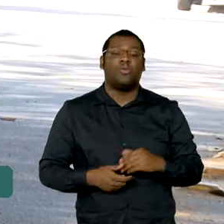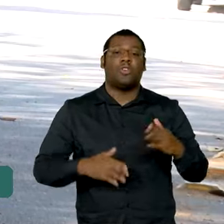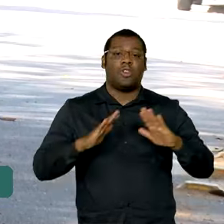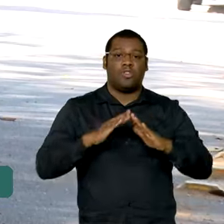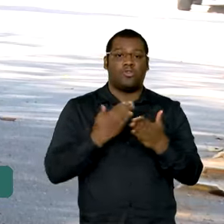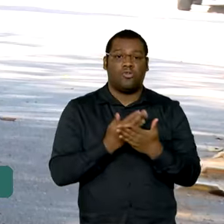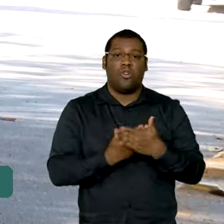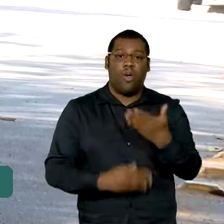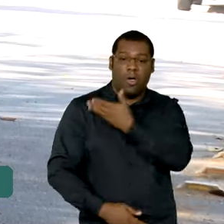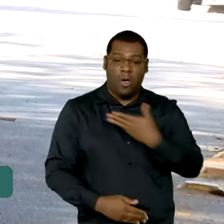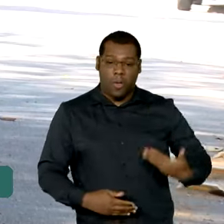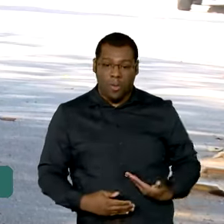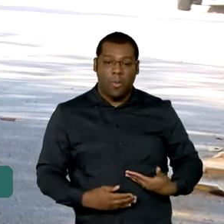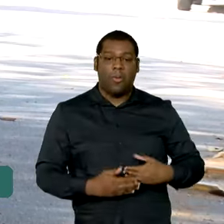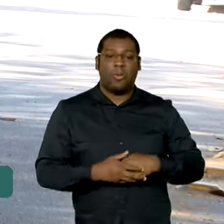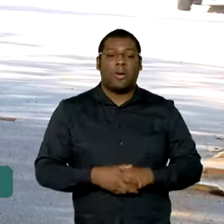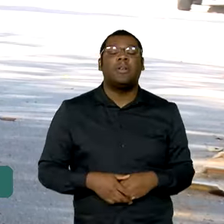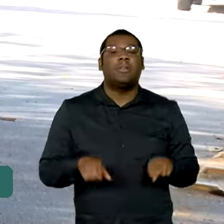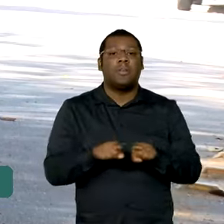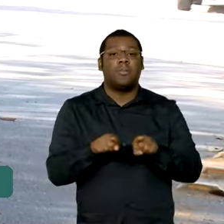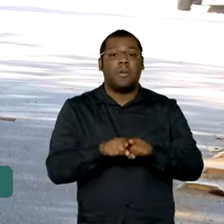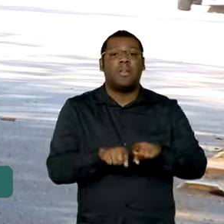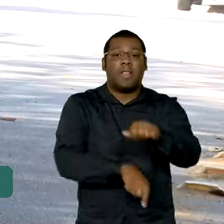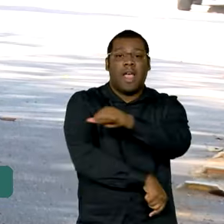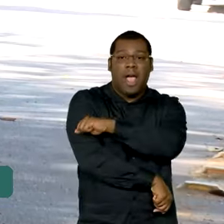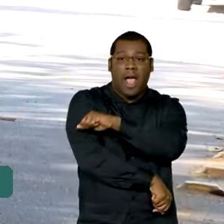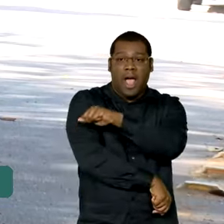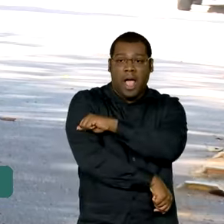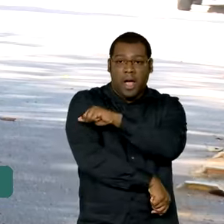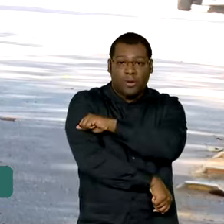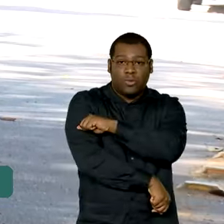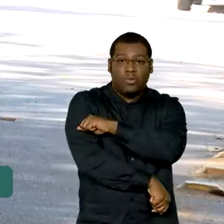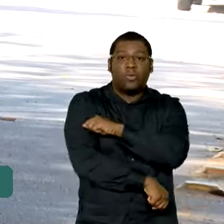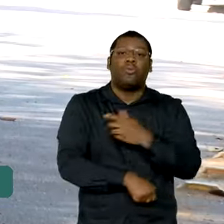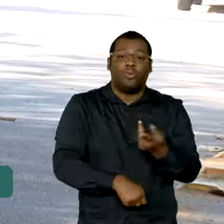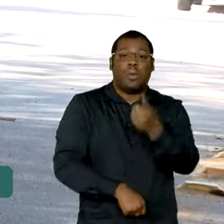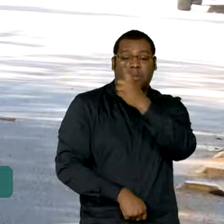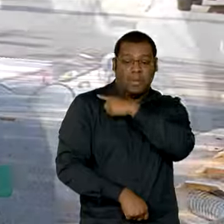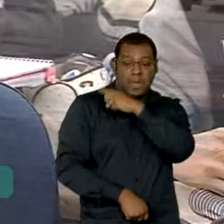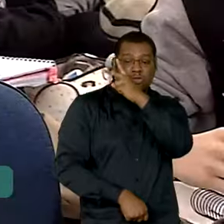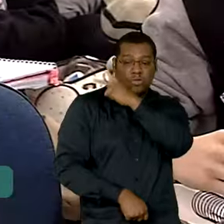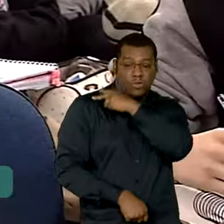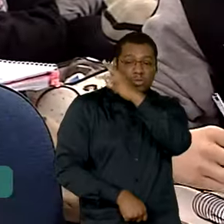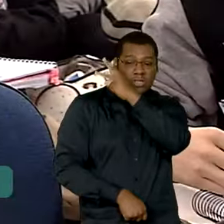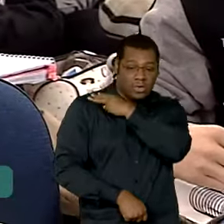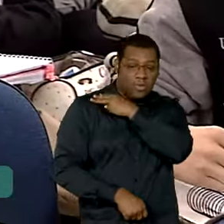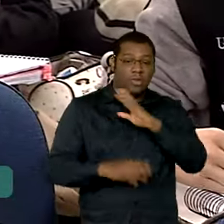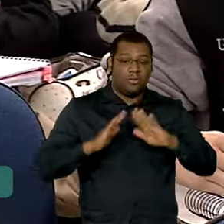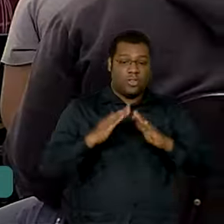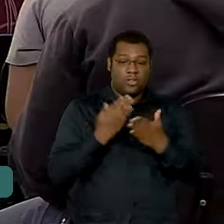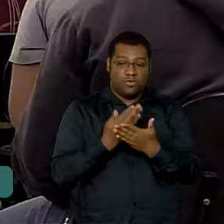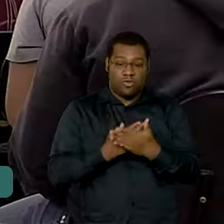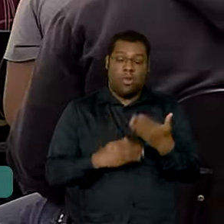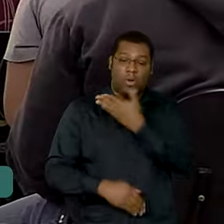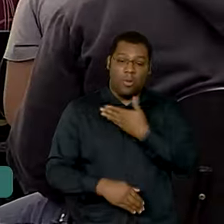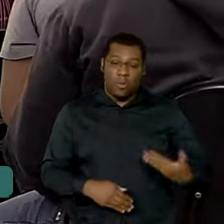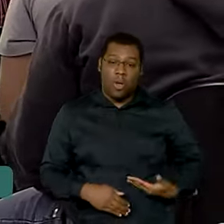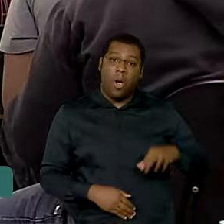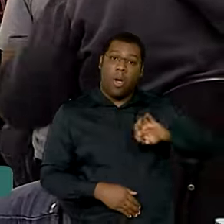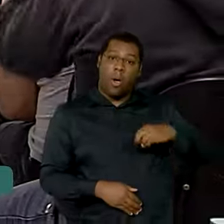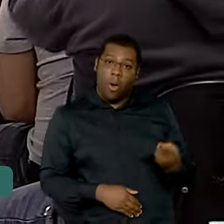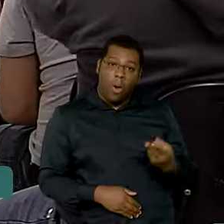escola da rede pública. Também quem fez todo o ensino médio em escola pública ou foi bolsista de escola